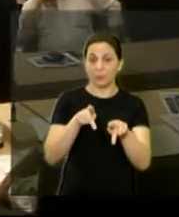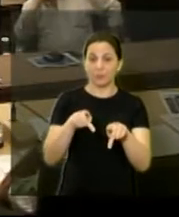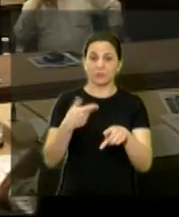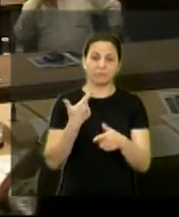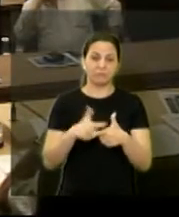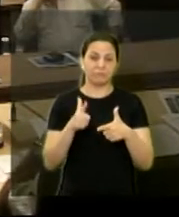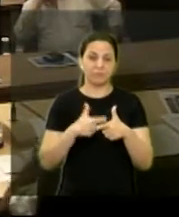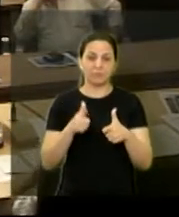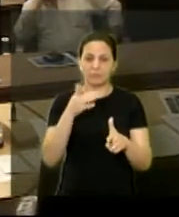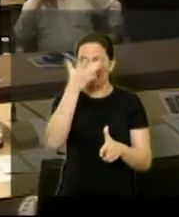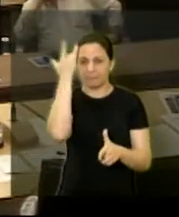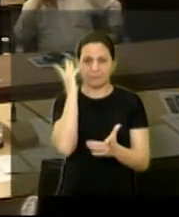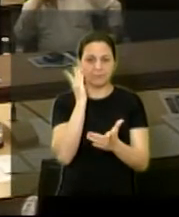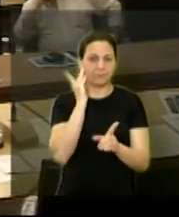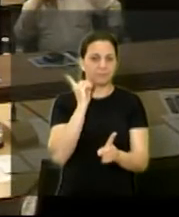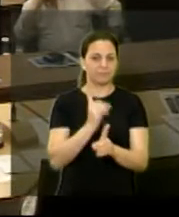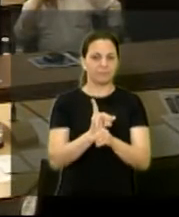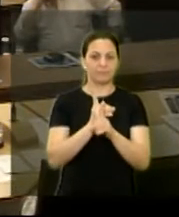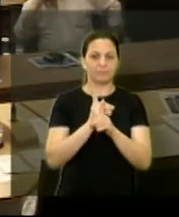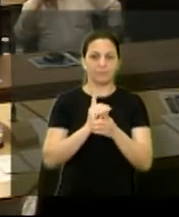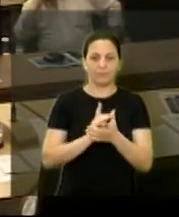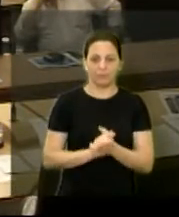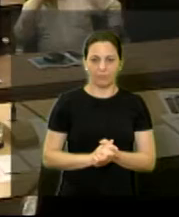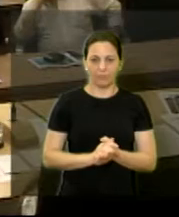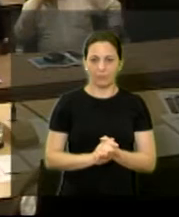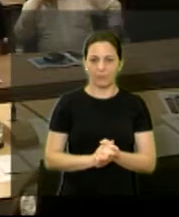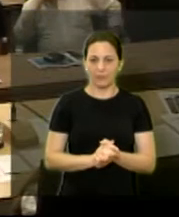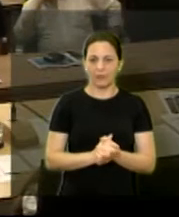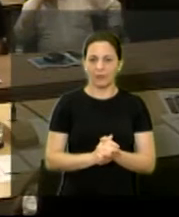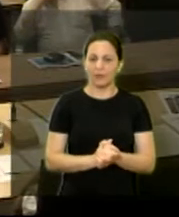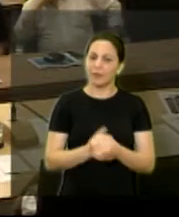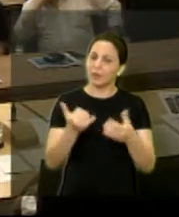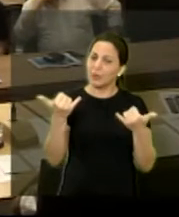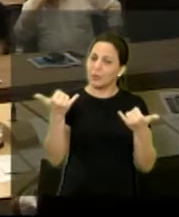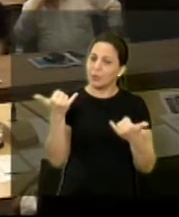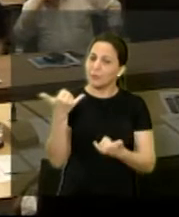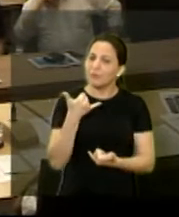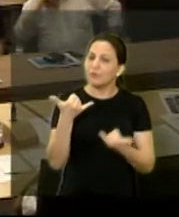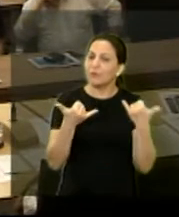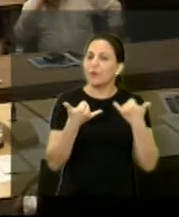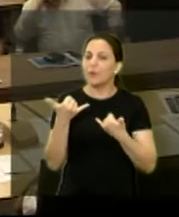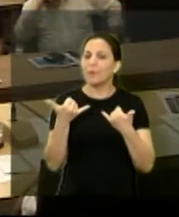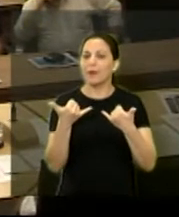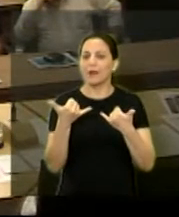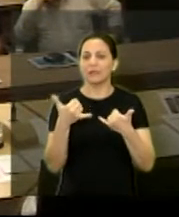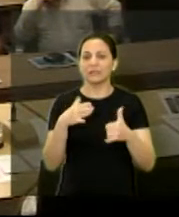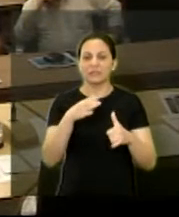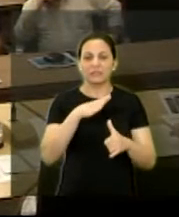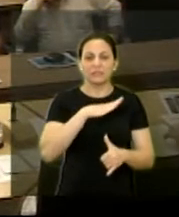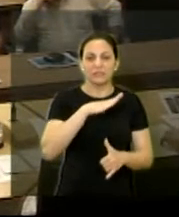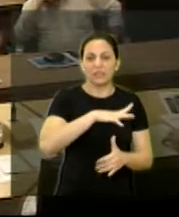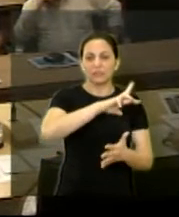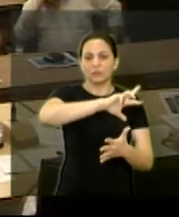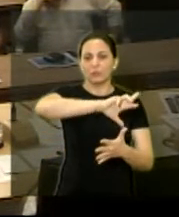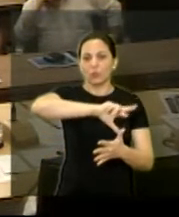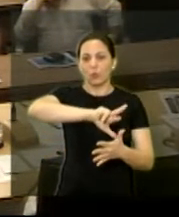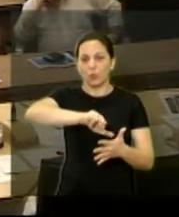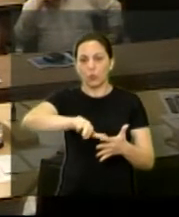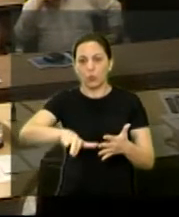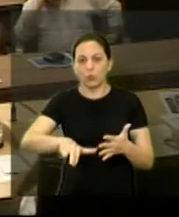Você poderia me informar a respeito disso? Porque a gente tem notado em outras cidades que foram criados